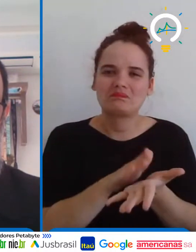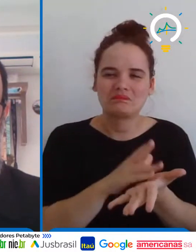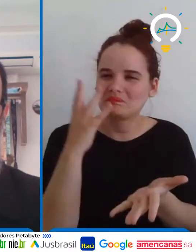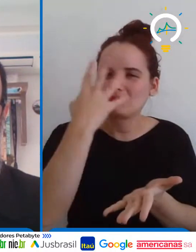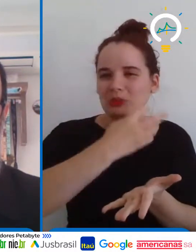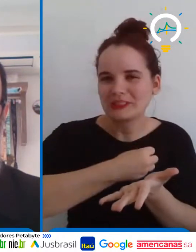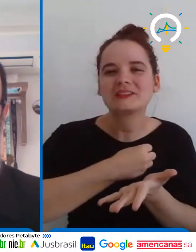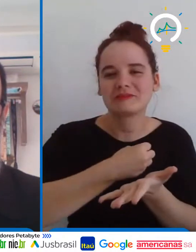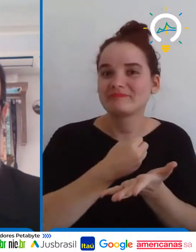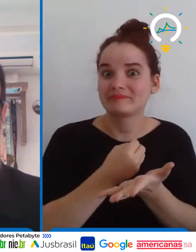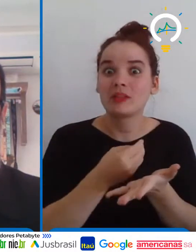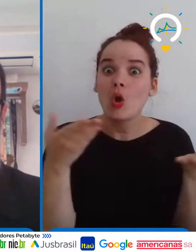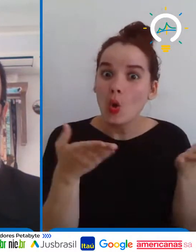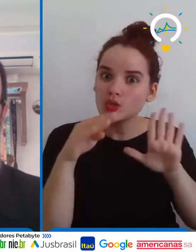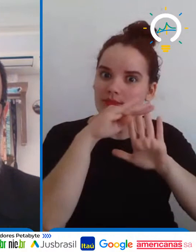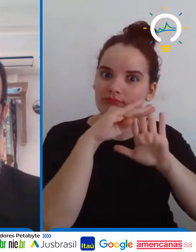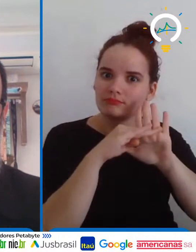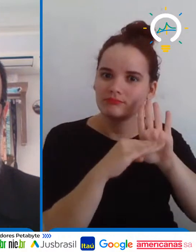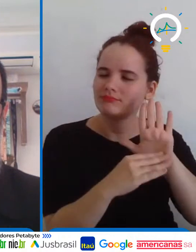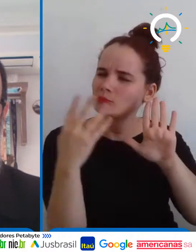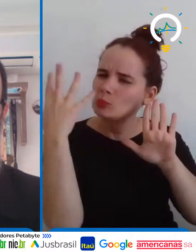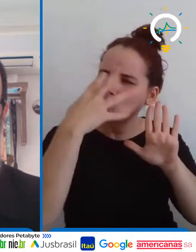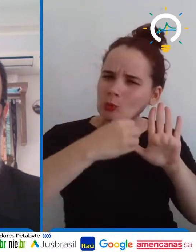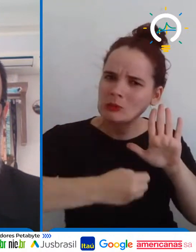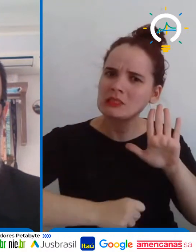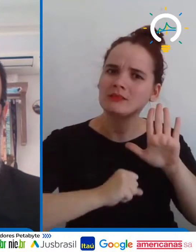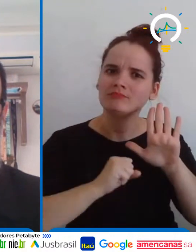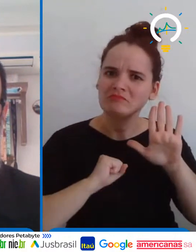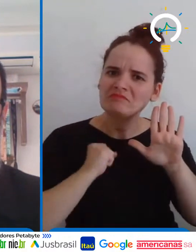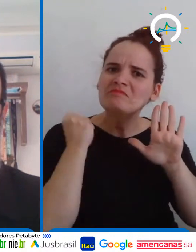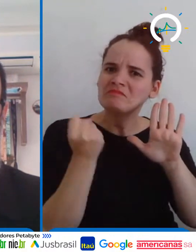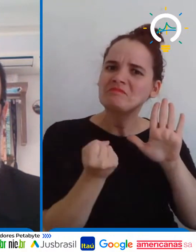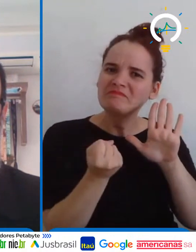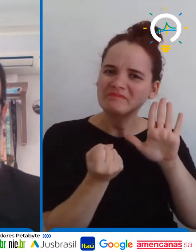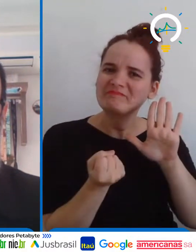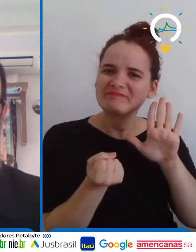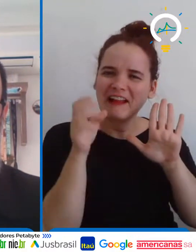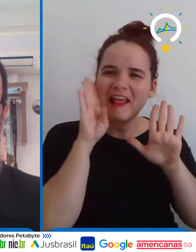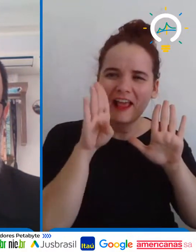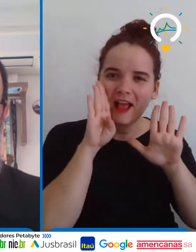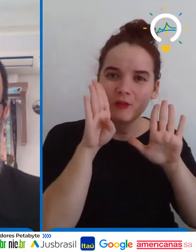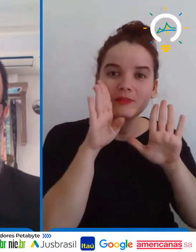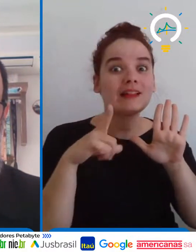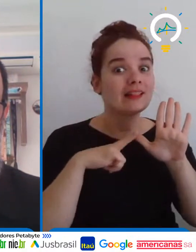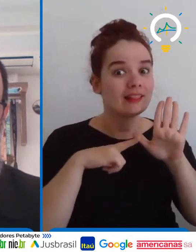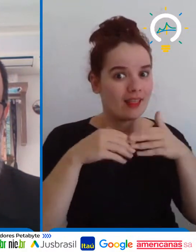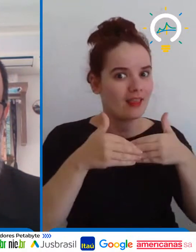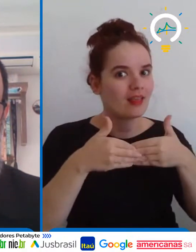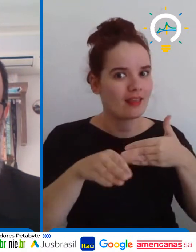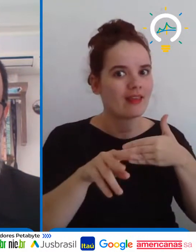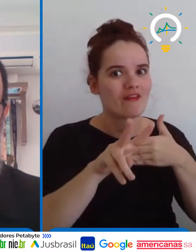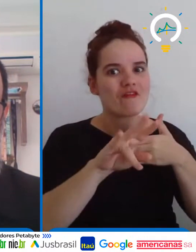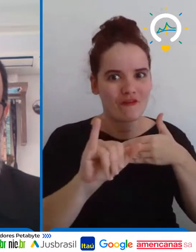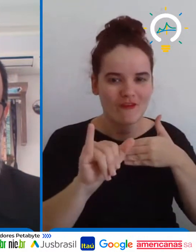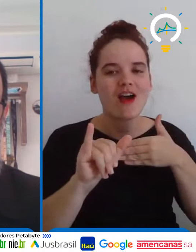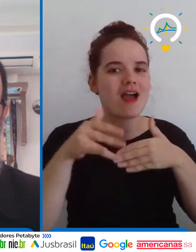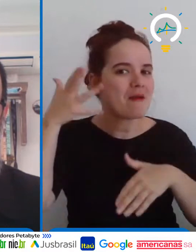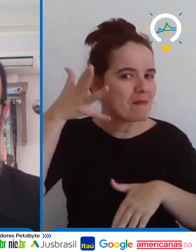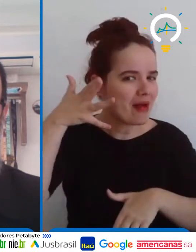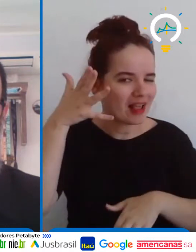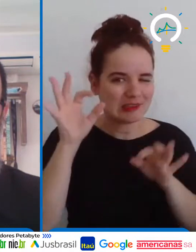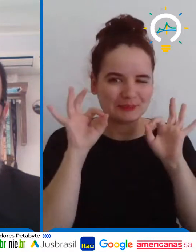programação hoje está muito rica e intensa, e a gente começa com uma super palestra daqui a pouco do Roberto. Então fica o